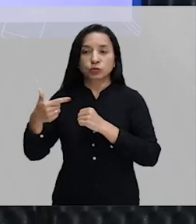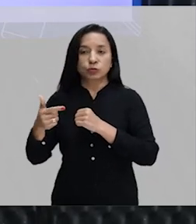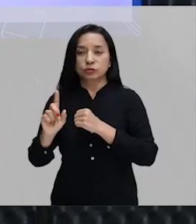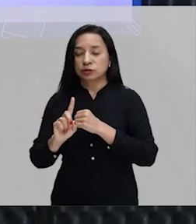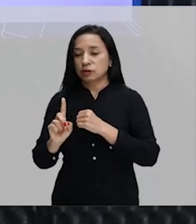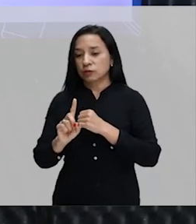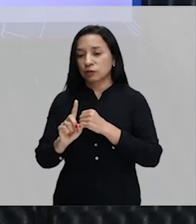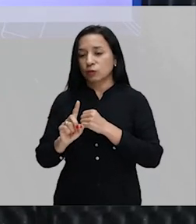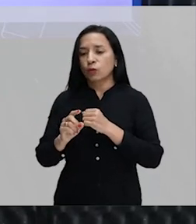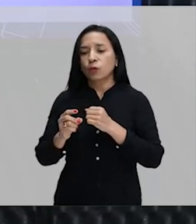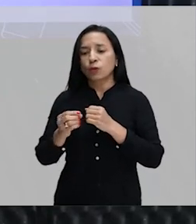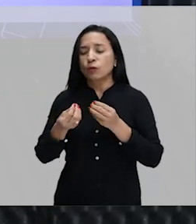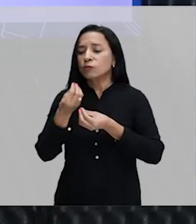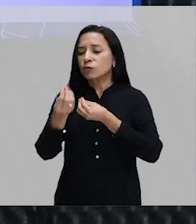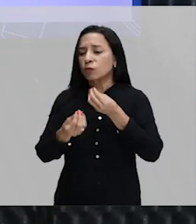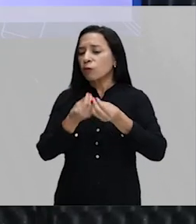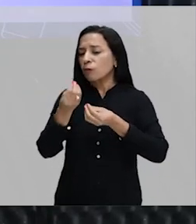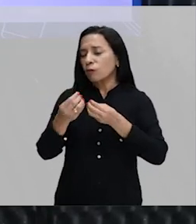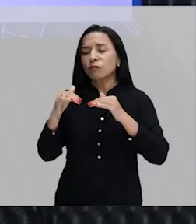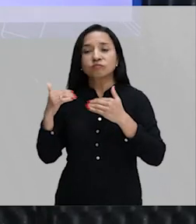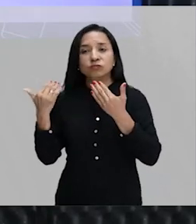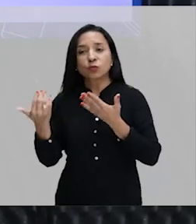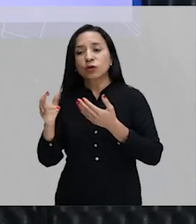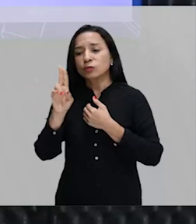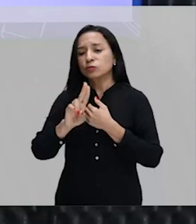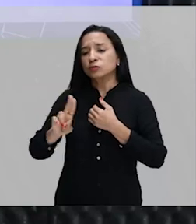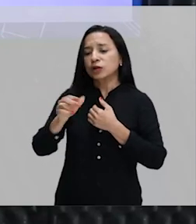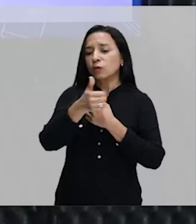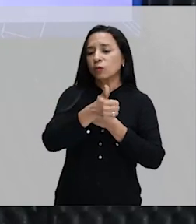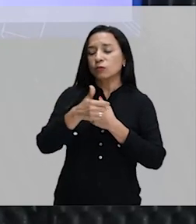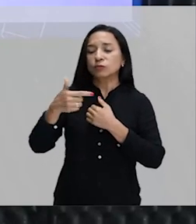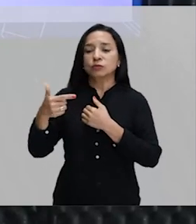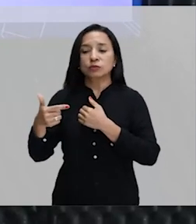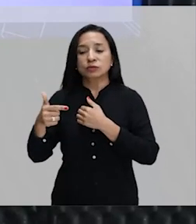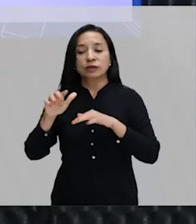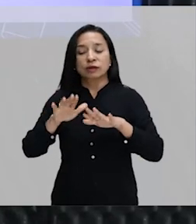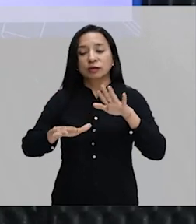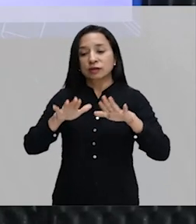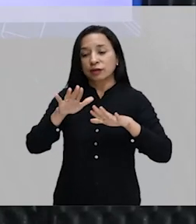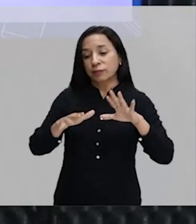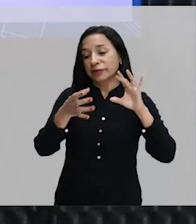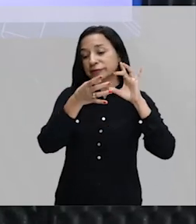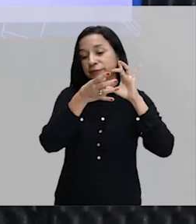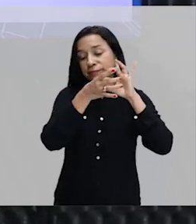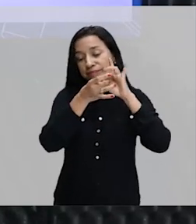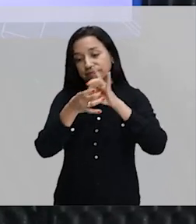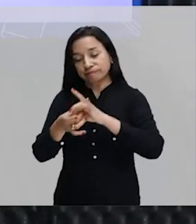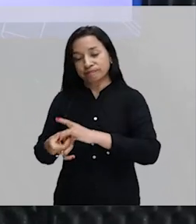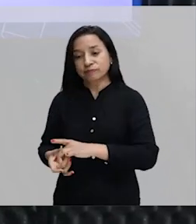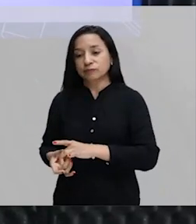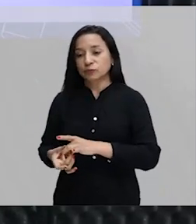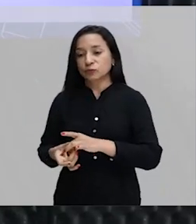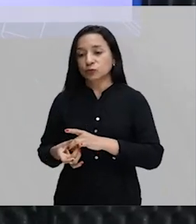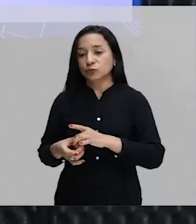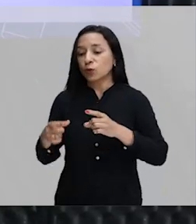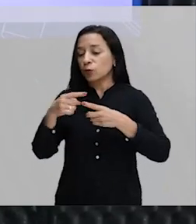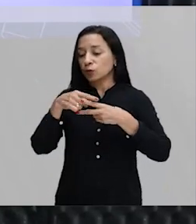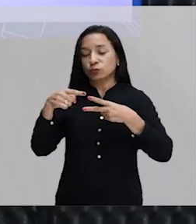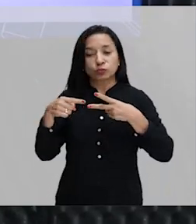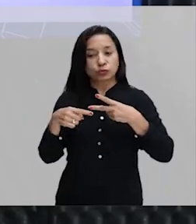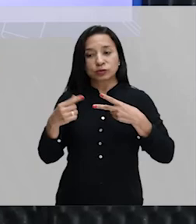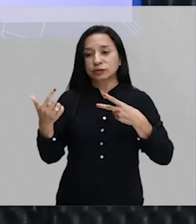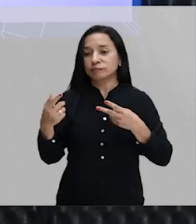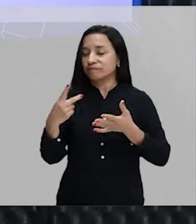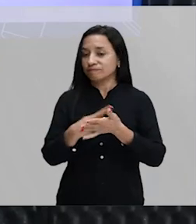quando eu devo utilizar um quando eu devo utilizar outro aí depende do meu contexto nenhum dos dois está